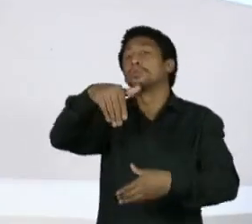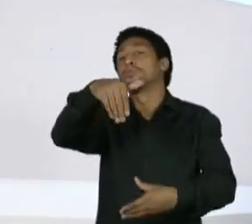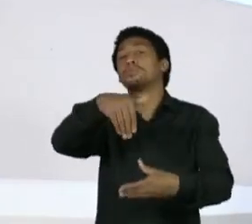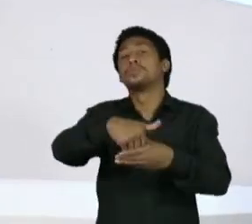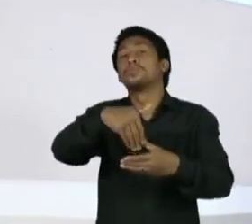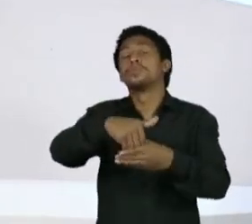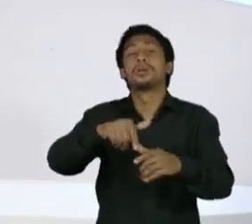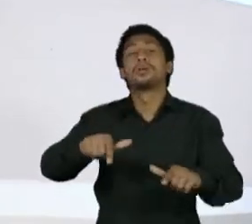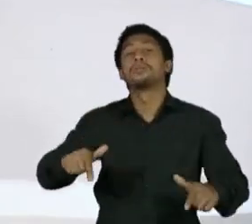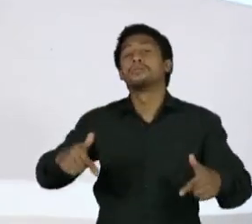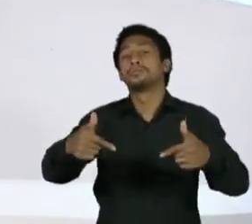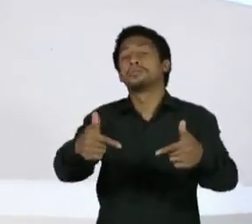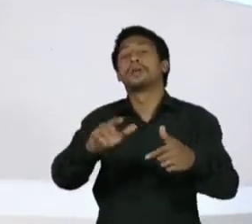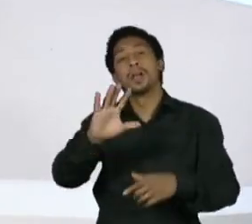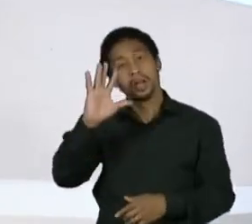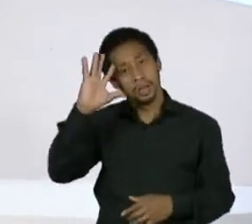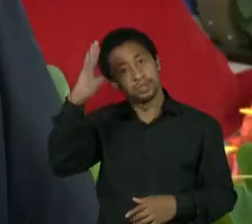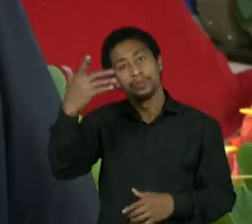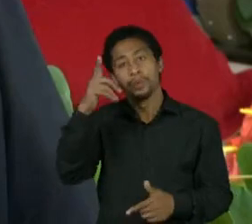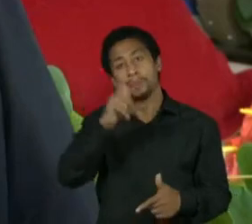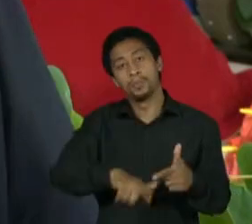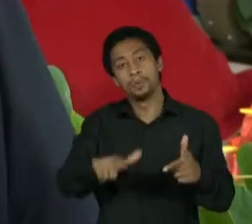da questão das estatais no Brasil?